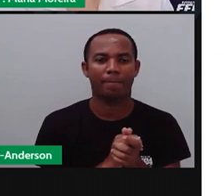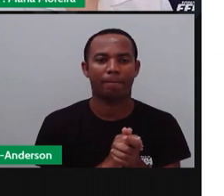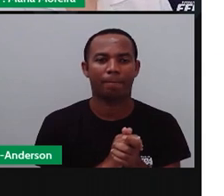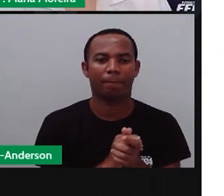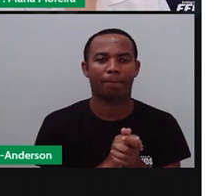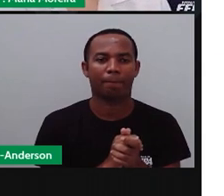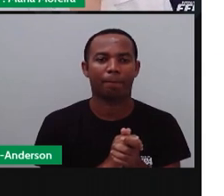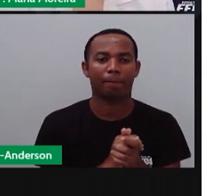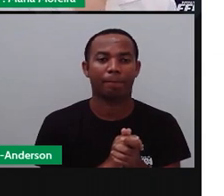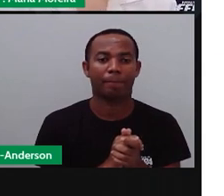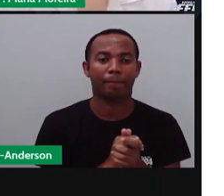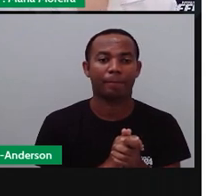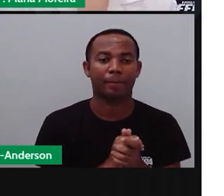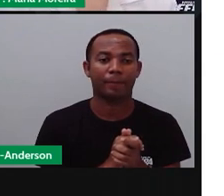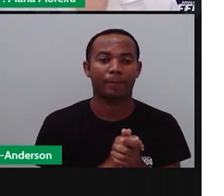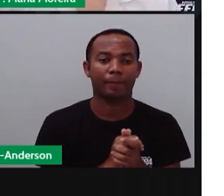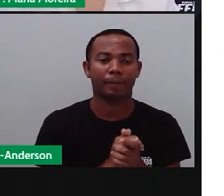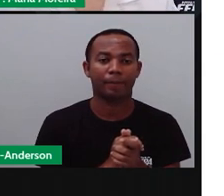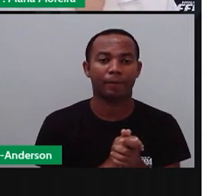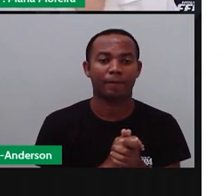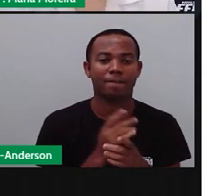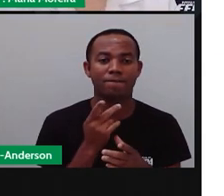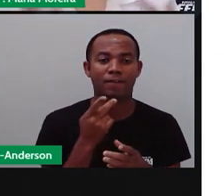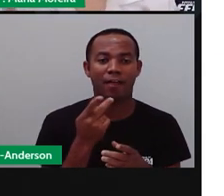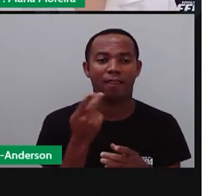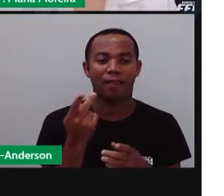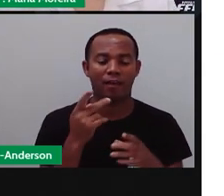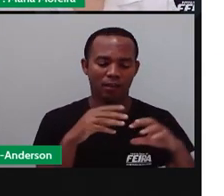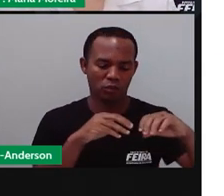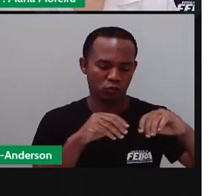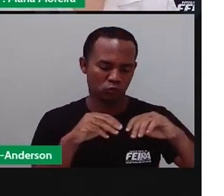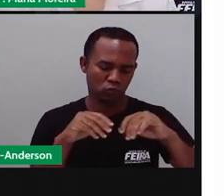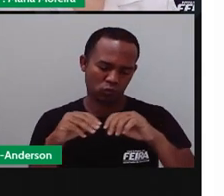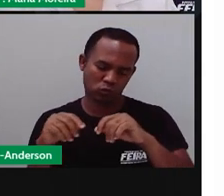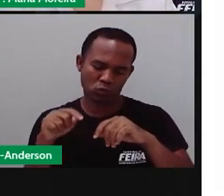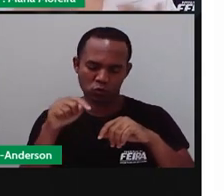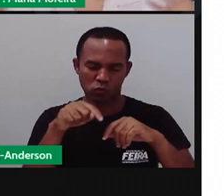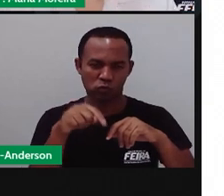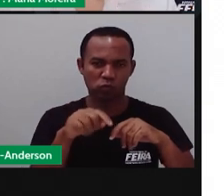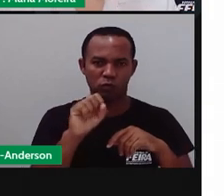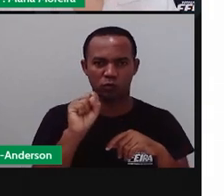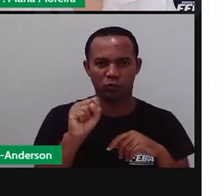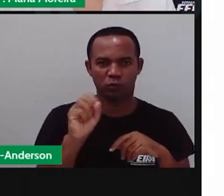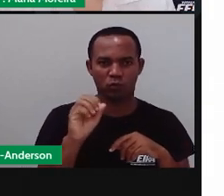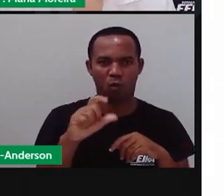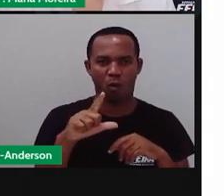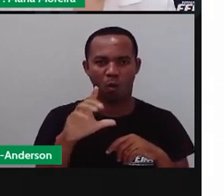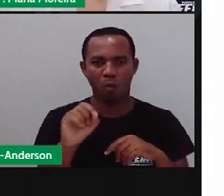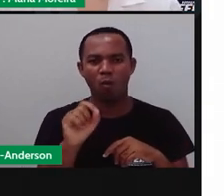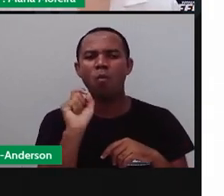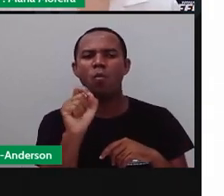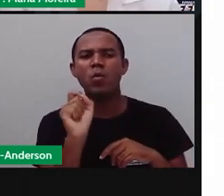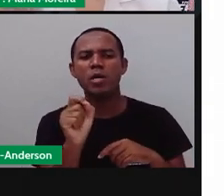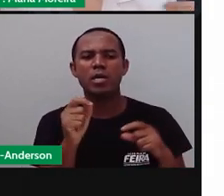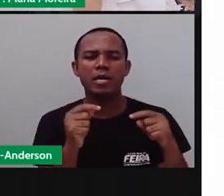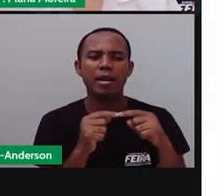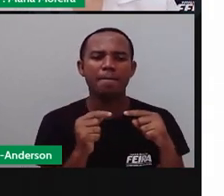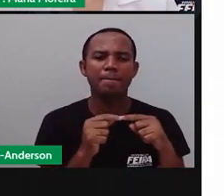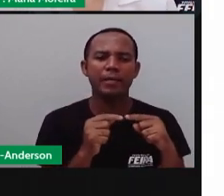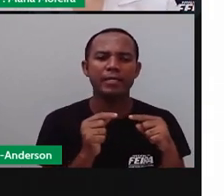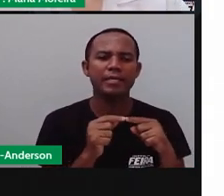Bom, vamos falar sobre o solo e o que será que o solo tem a ver aí, né, com essas